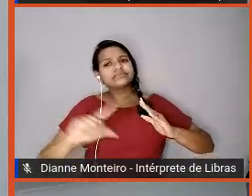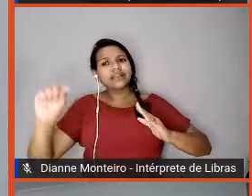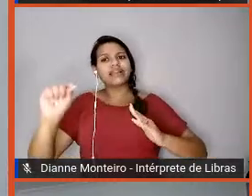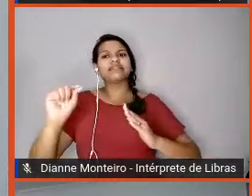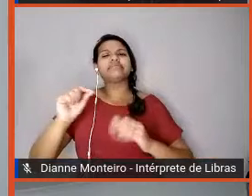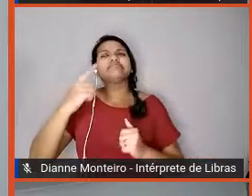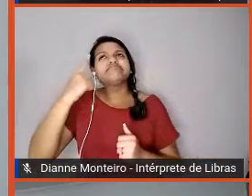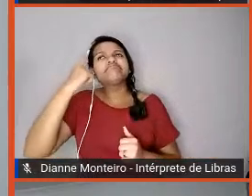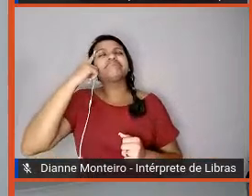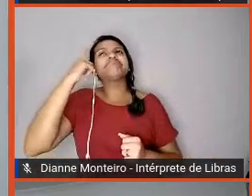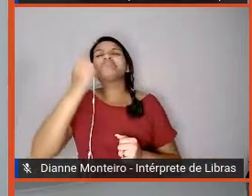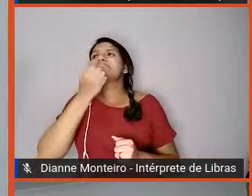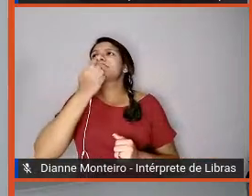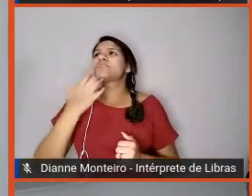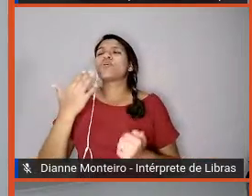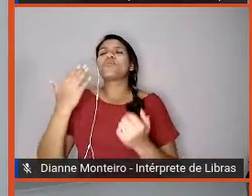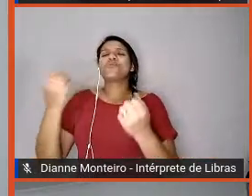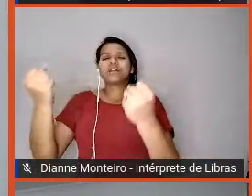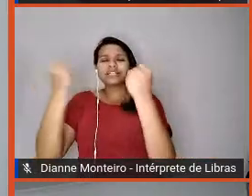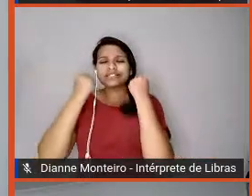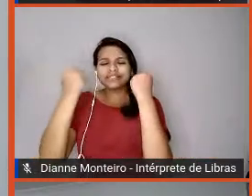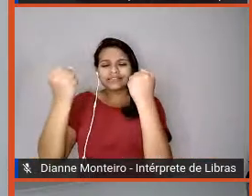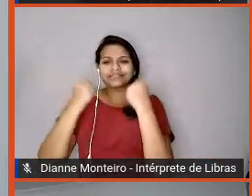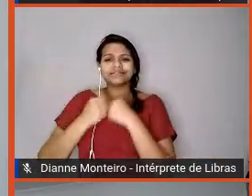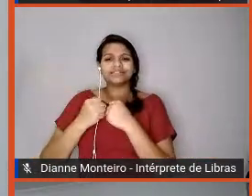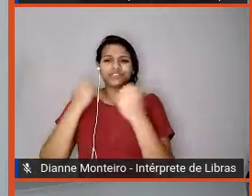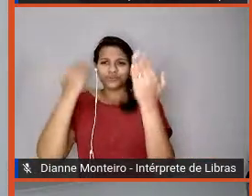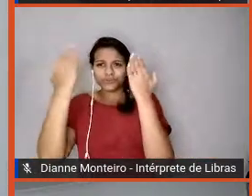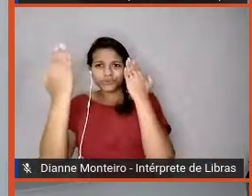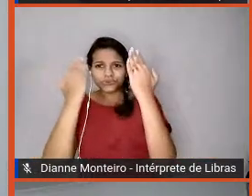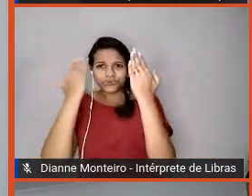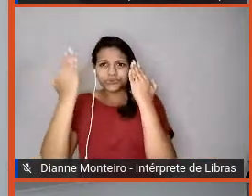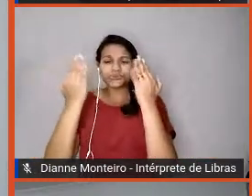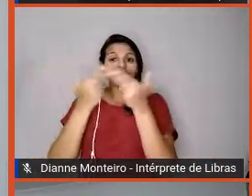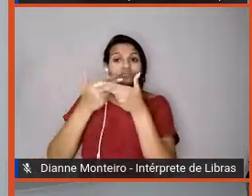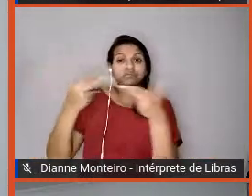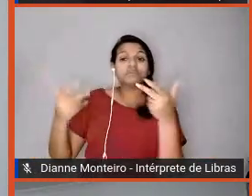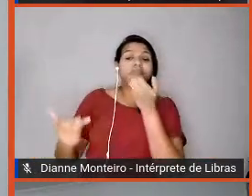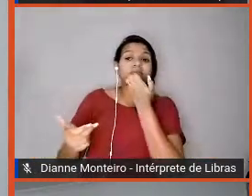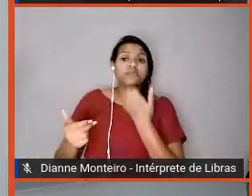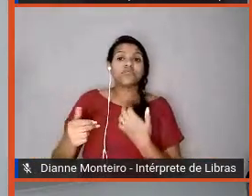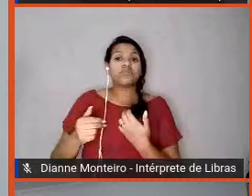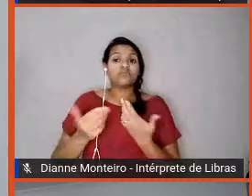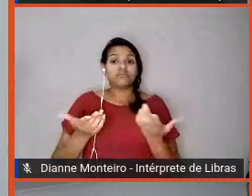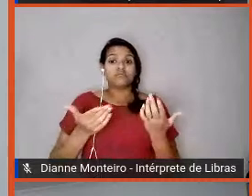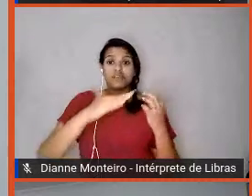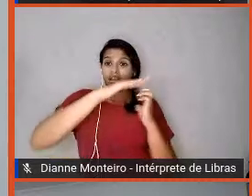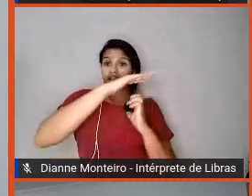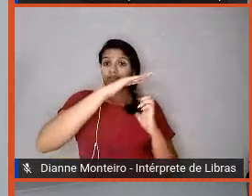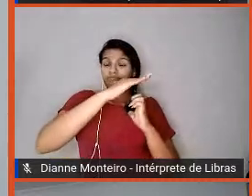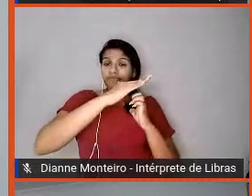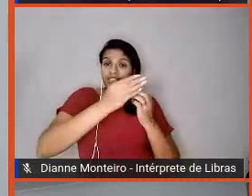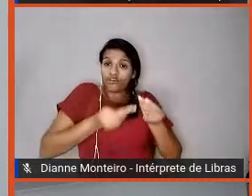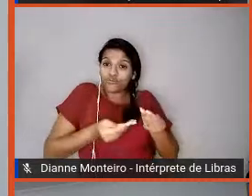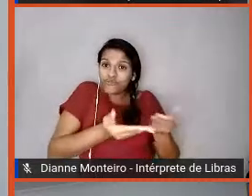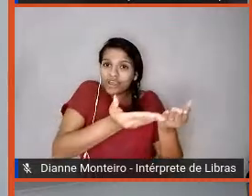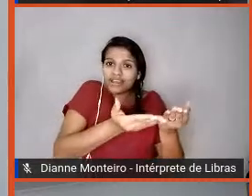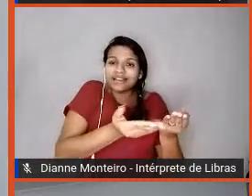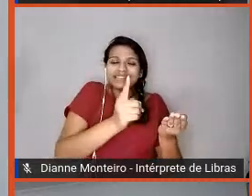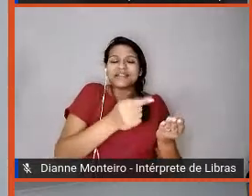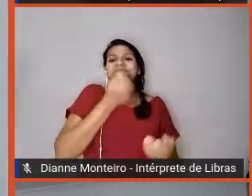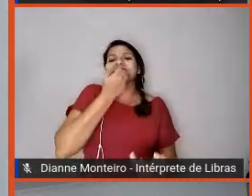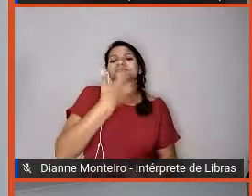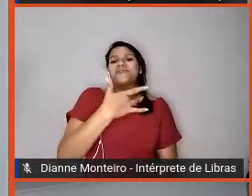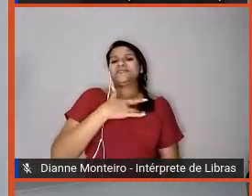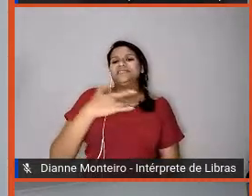for até conduzido dentro da empresa para ele, ele vai se sentir motivado para frequentar, então, tem atividades